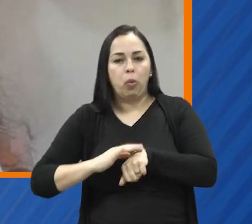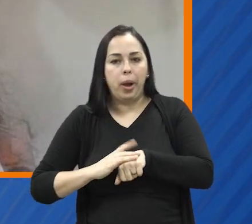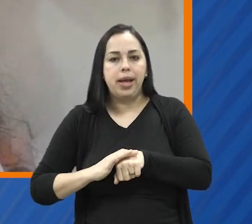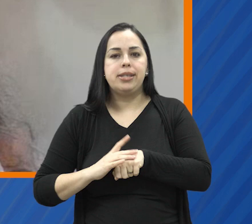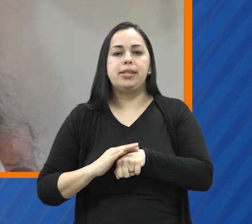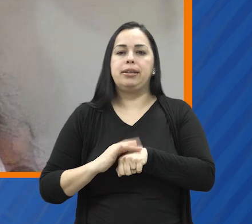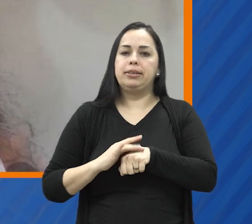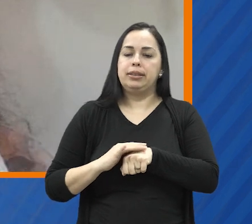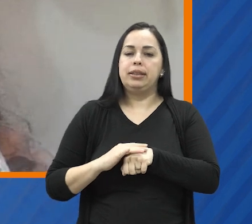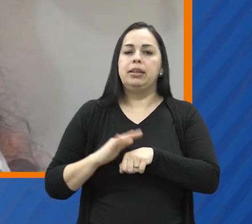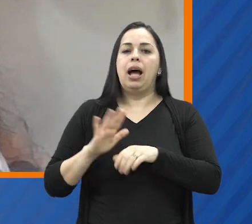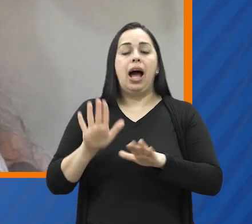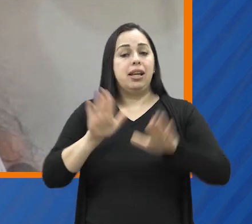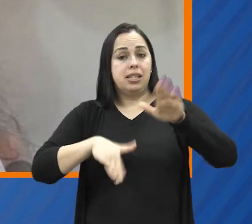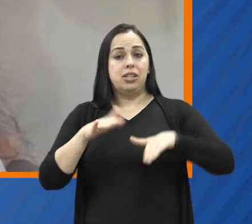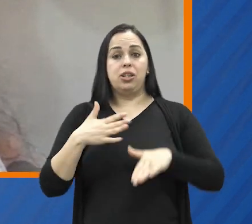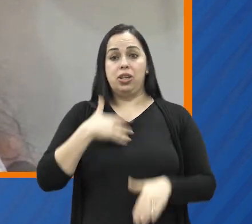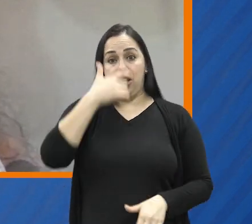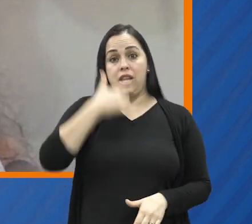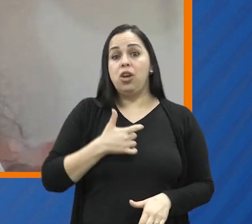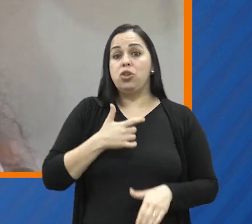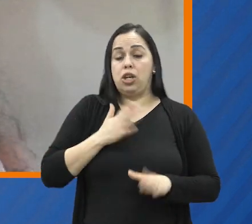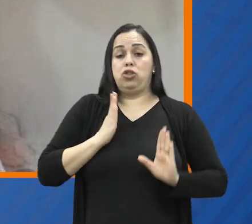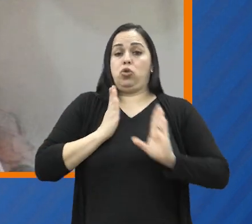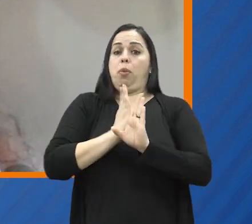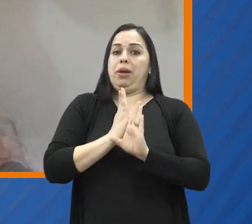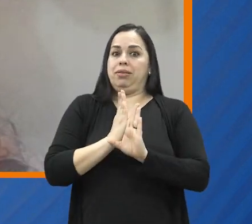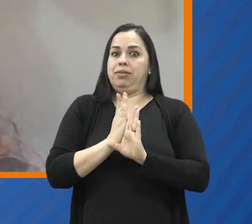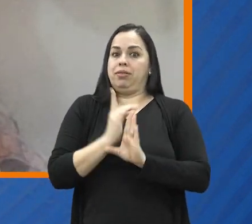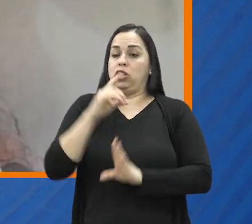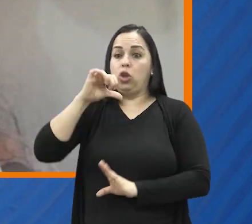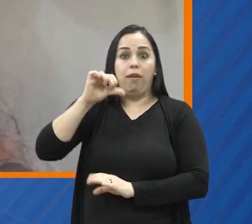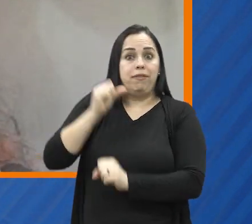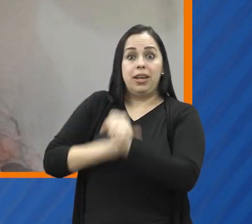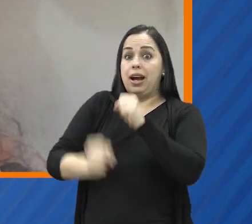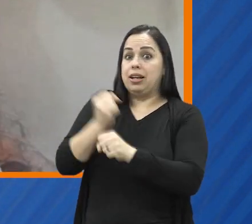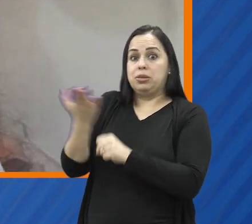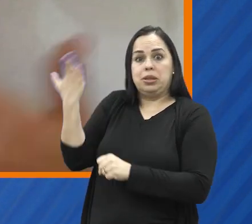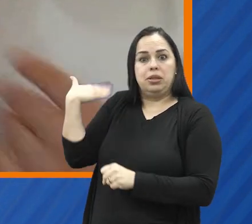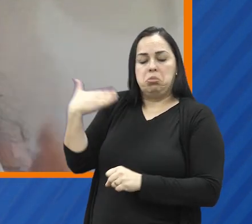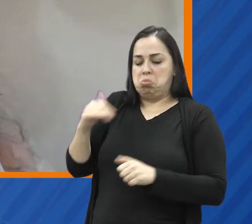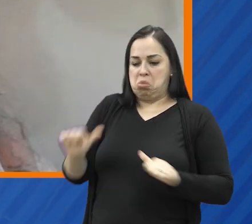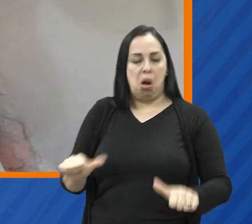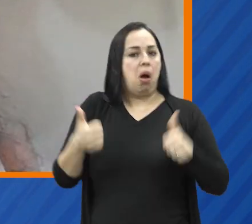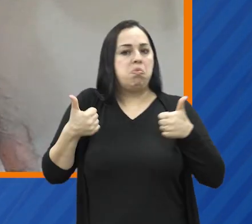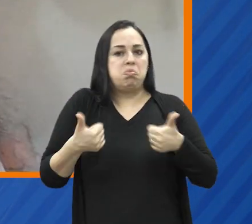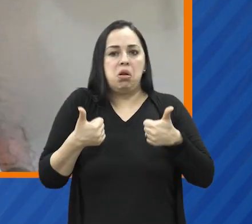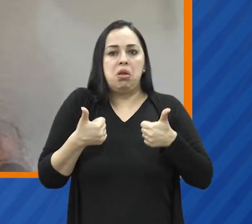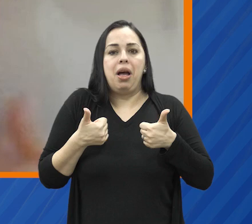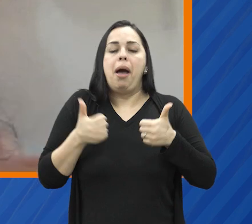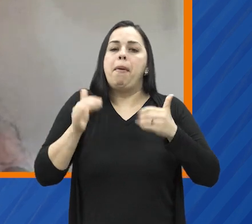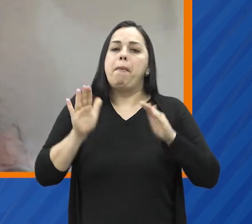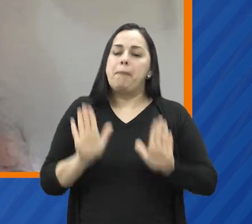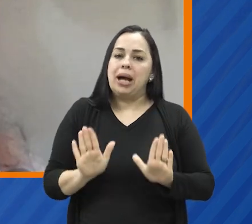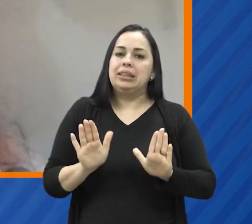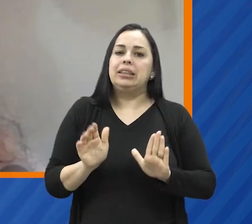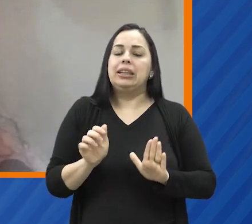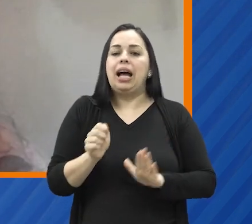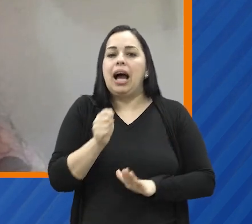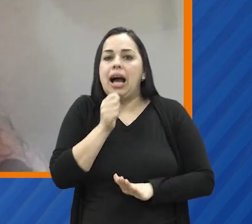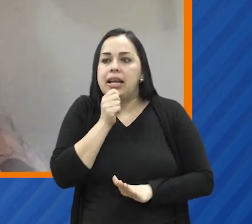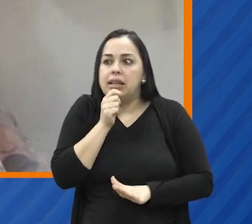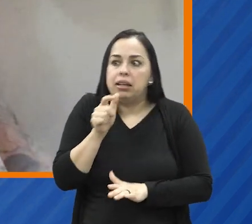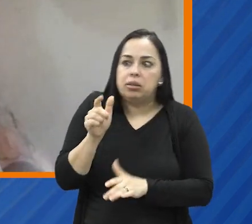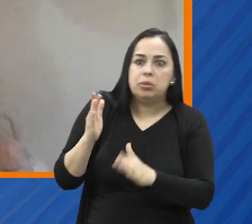uma condição crônica, mesmo que você já esteja bem, por exemplo, eu já tenho o diagnóstico há mais de nove anos, estou super bem,